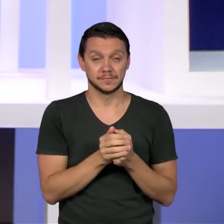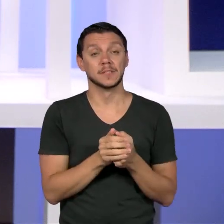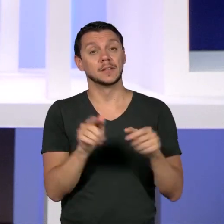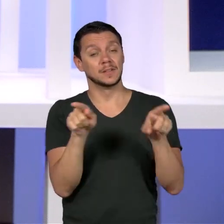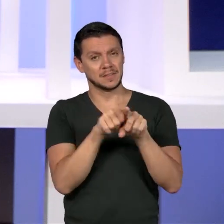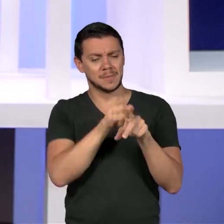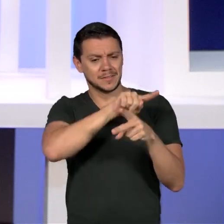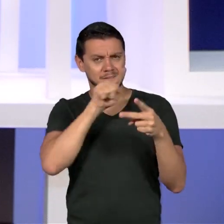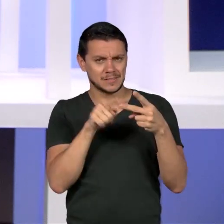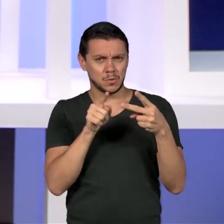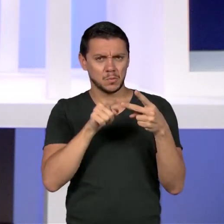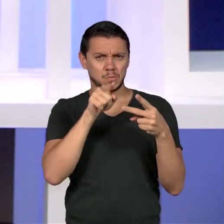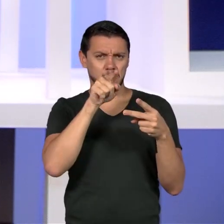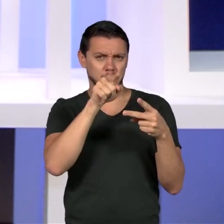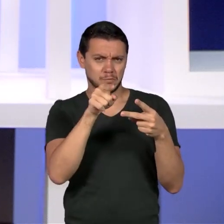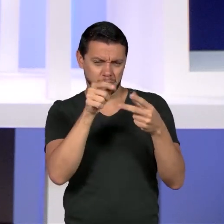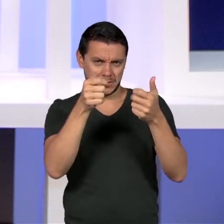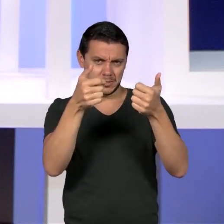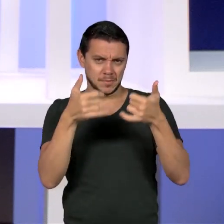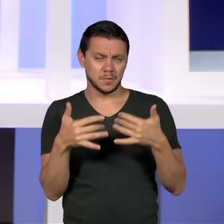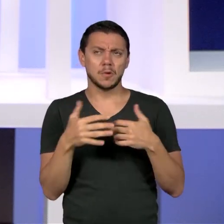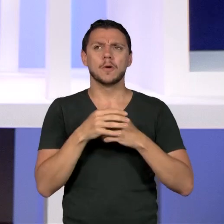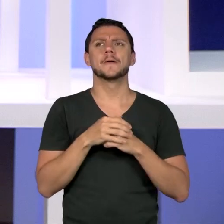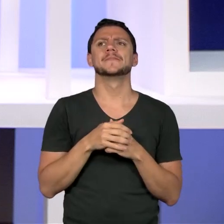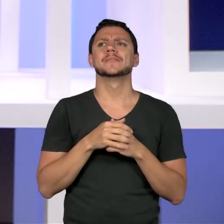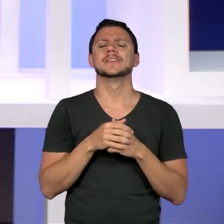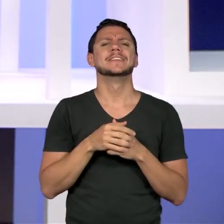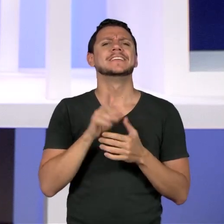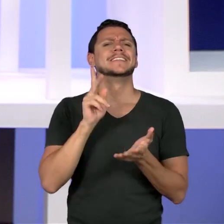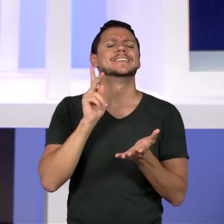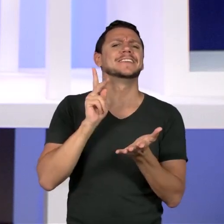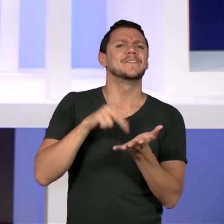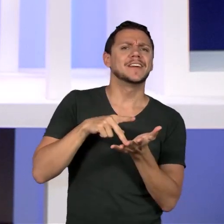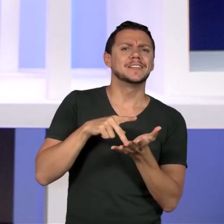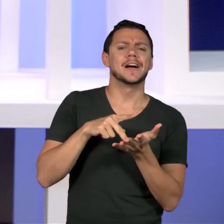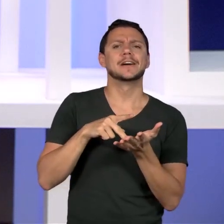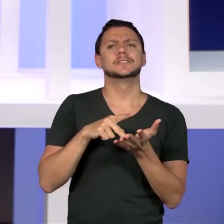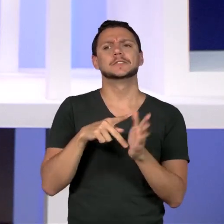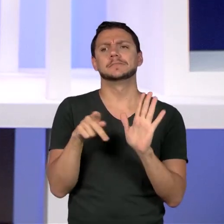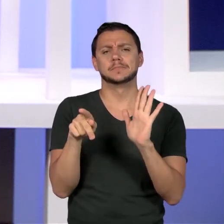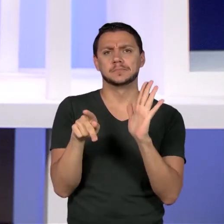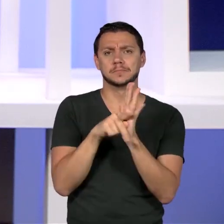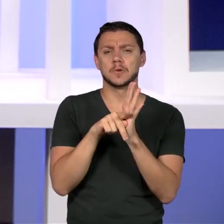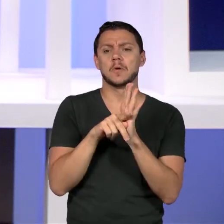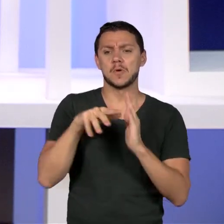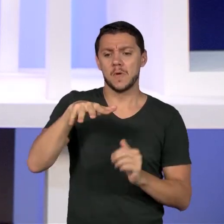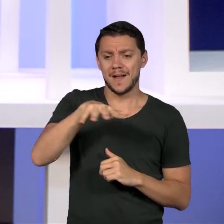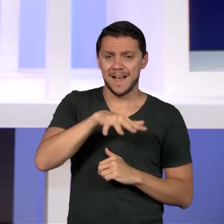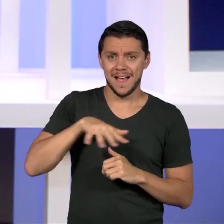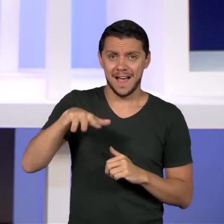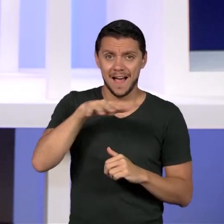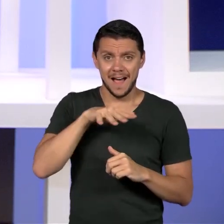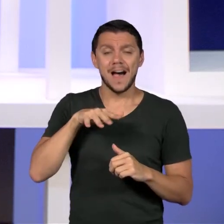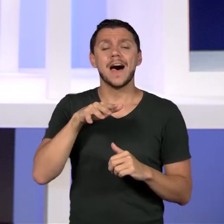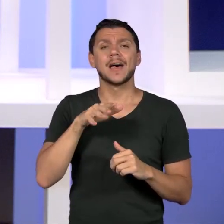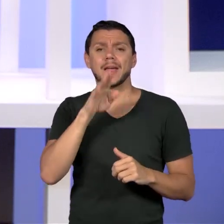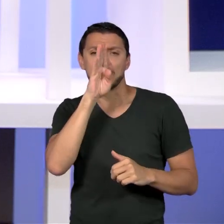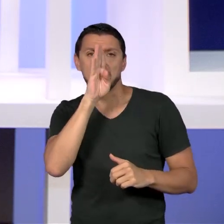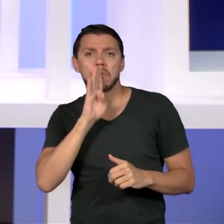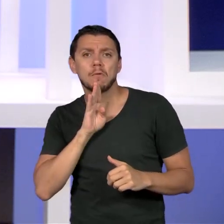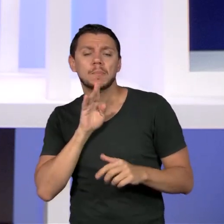o que, na verdade, os sistemas públicos e privados